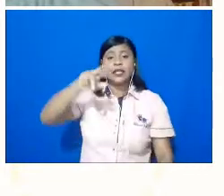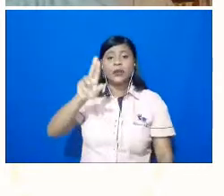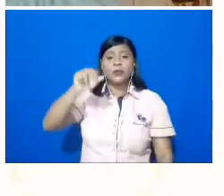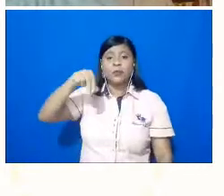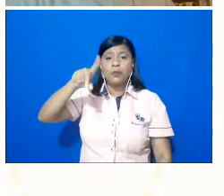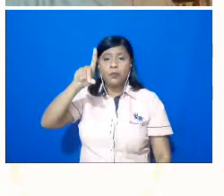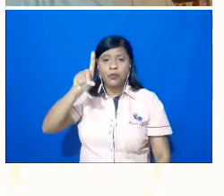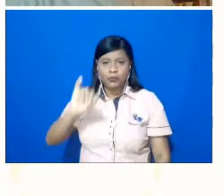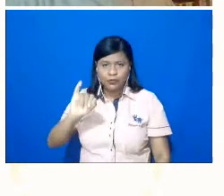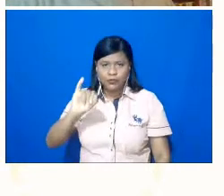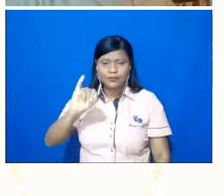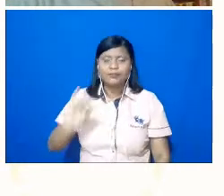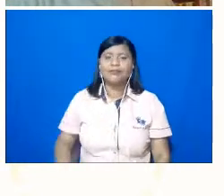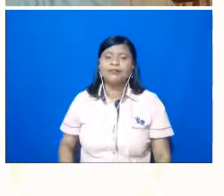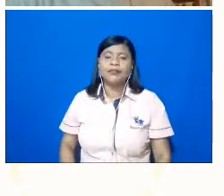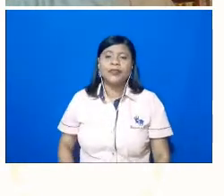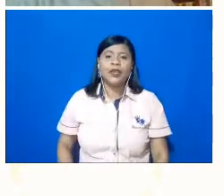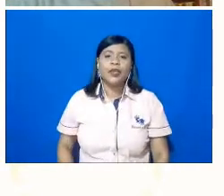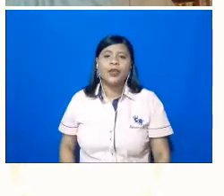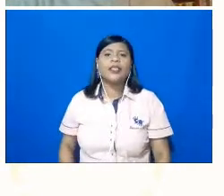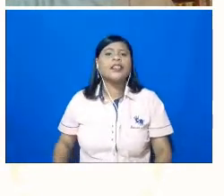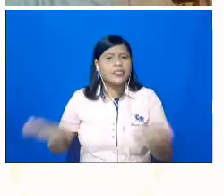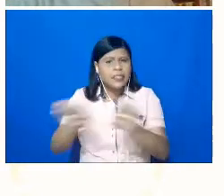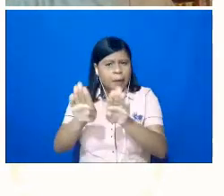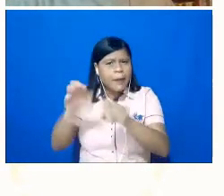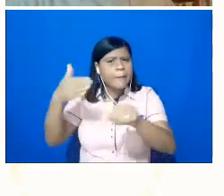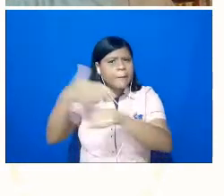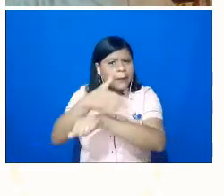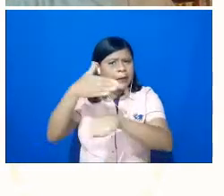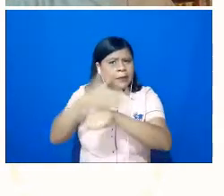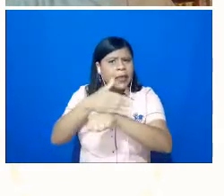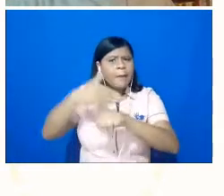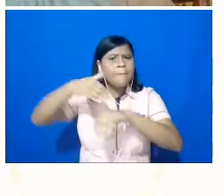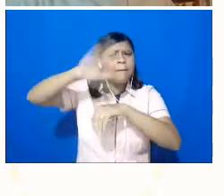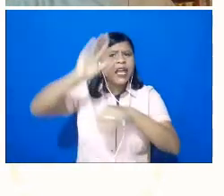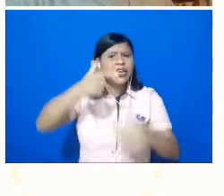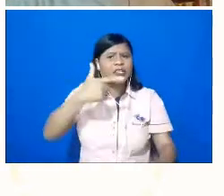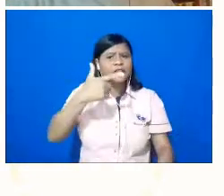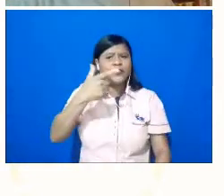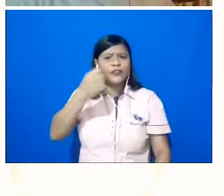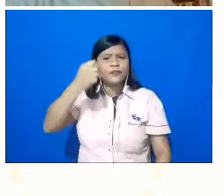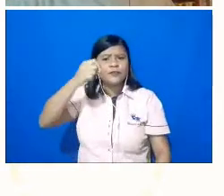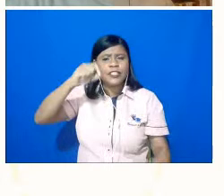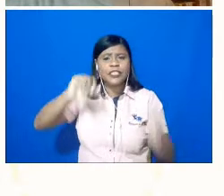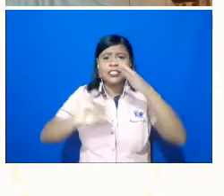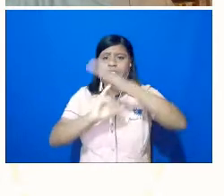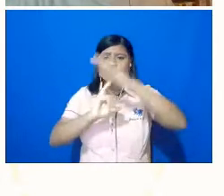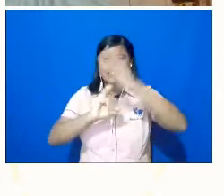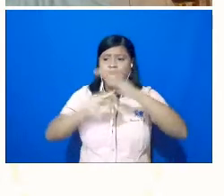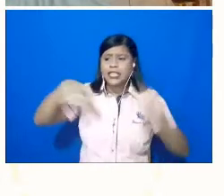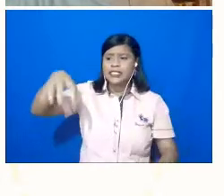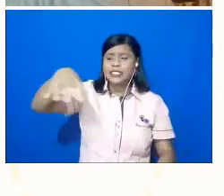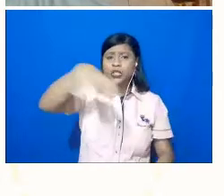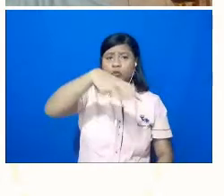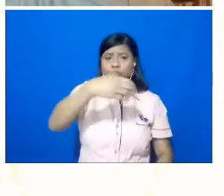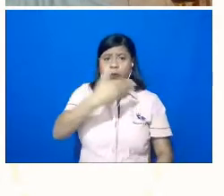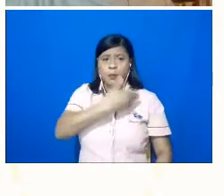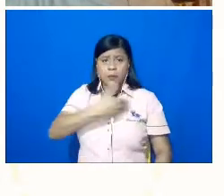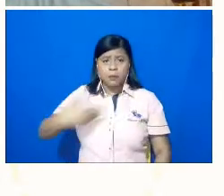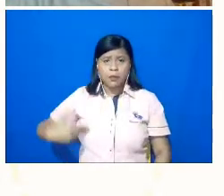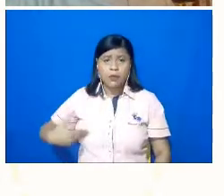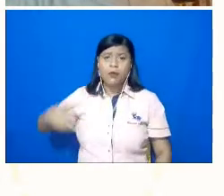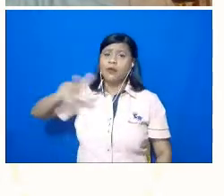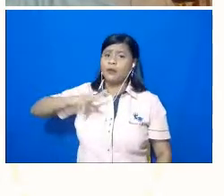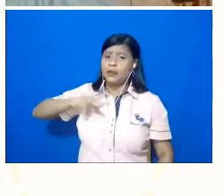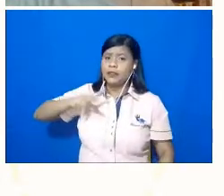também chama atenção que teve a participação de mais de 20 instituições de diferentes setores, tanto setor público, quanto setor privado,